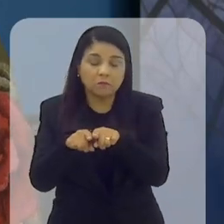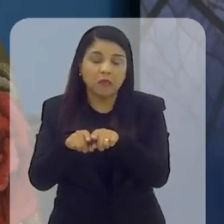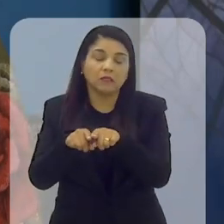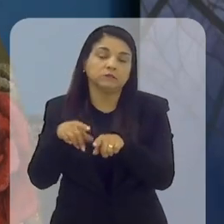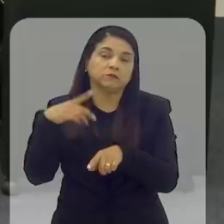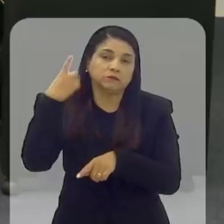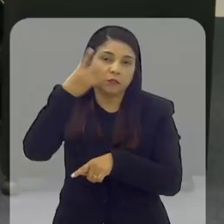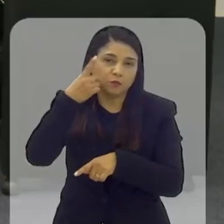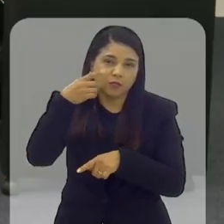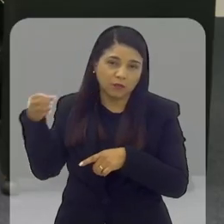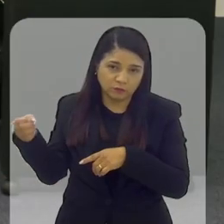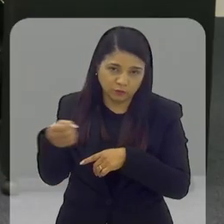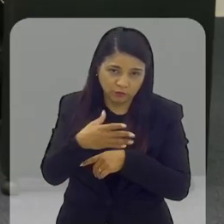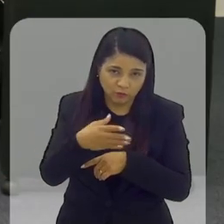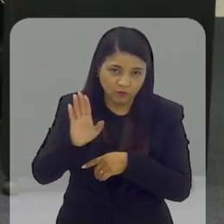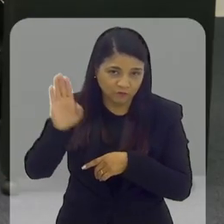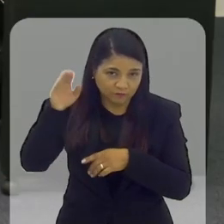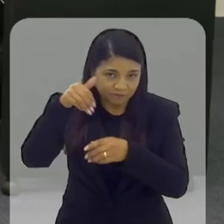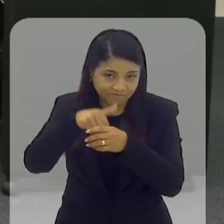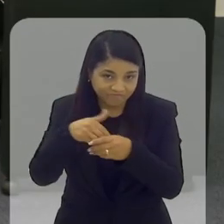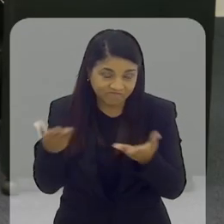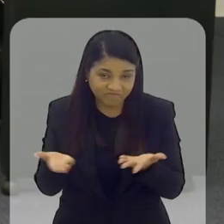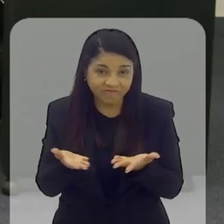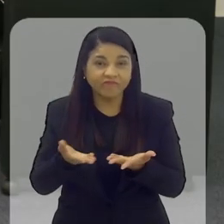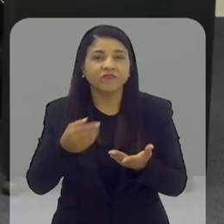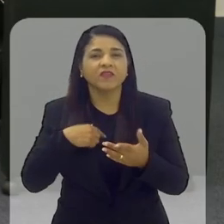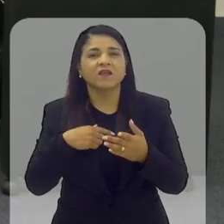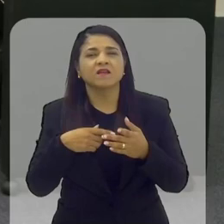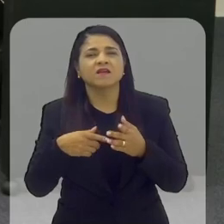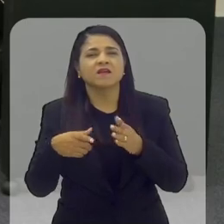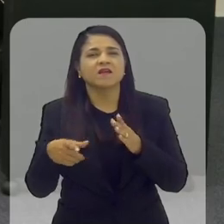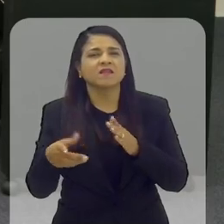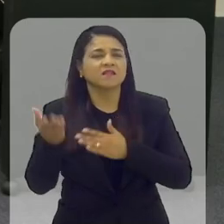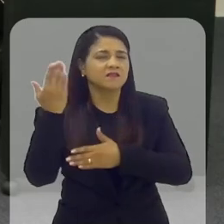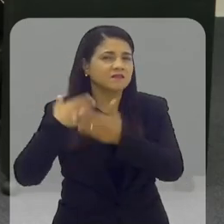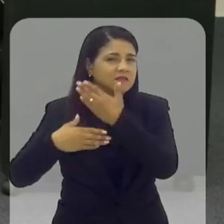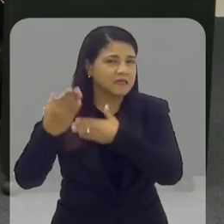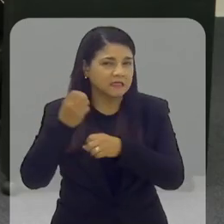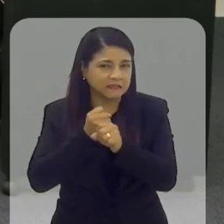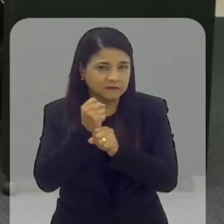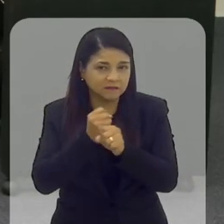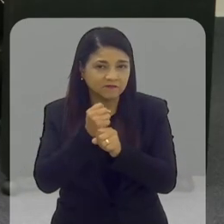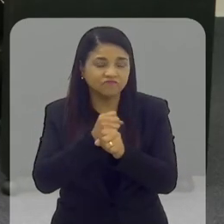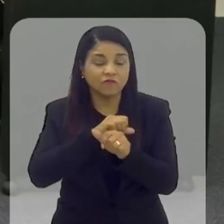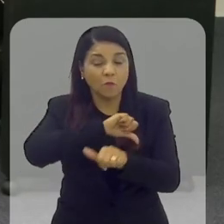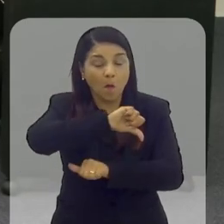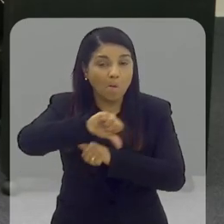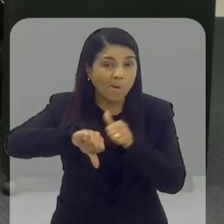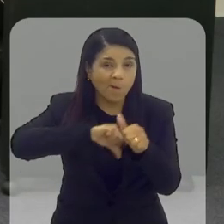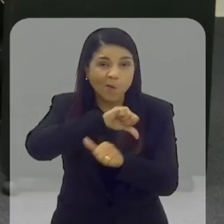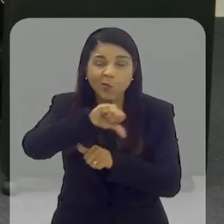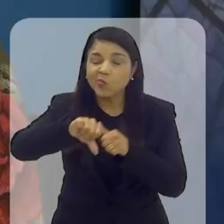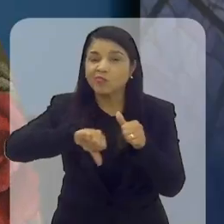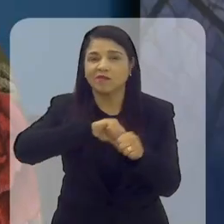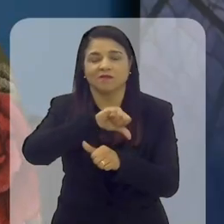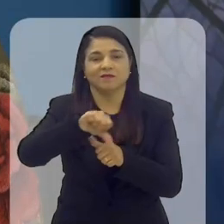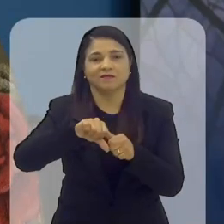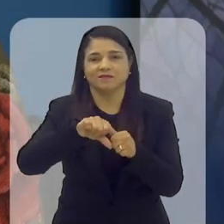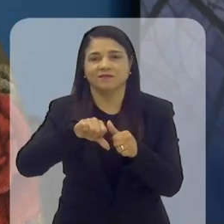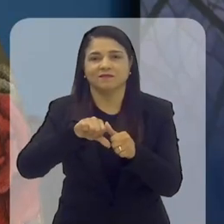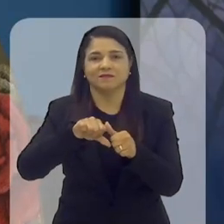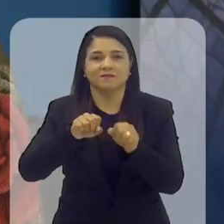parlamentares novos. Porque naquela legislatura houve uma alternância muito grande, uma